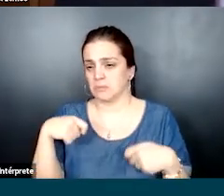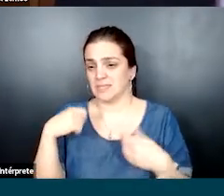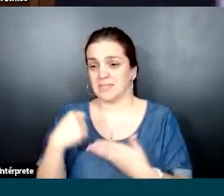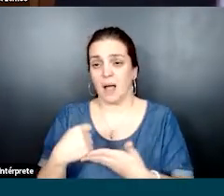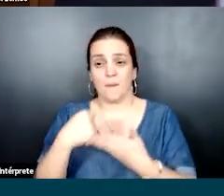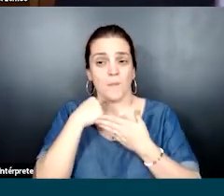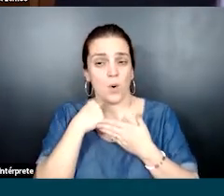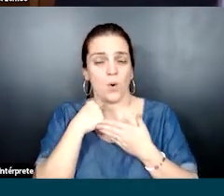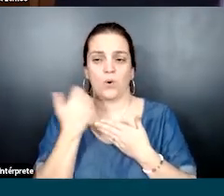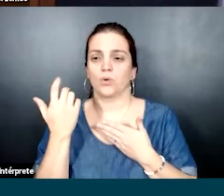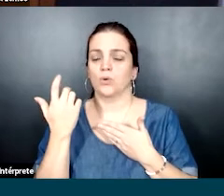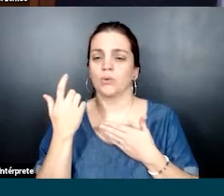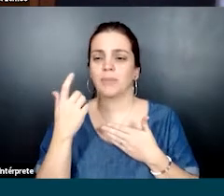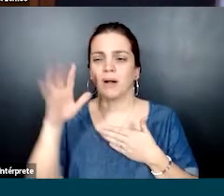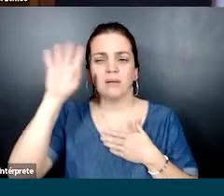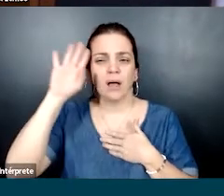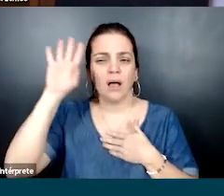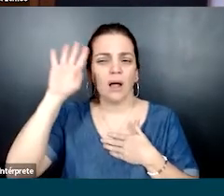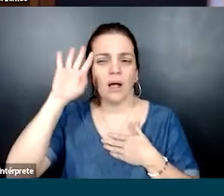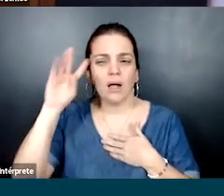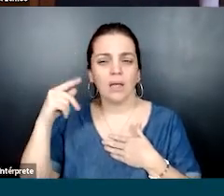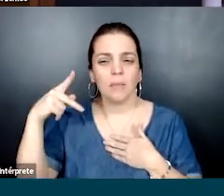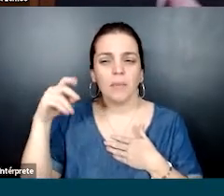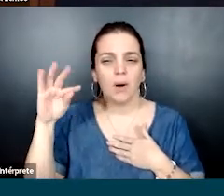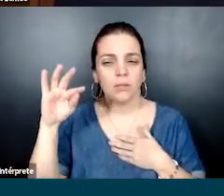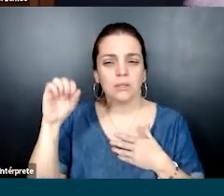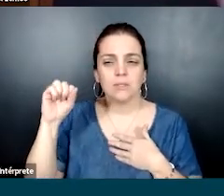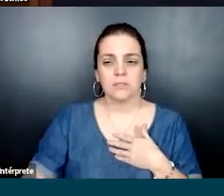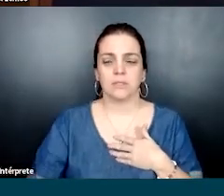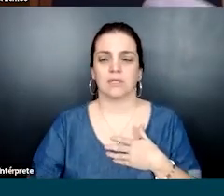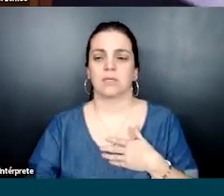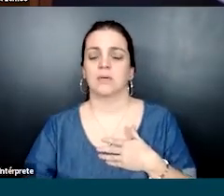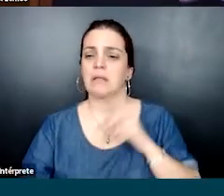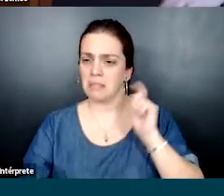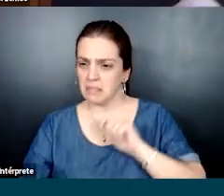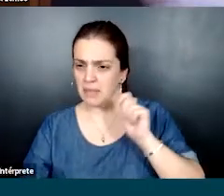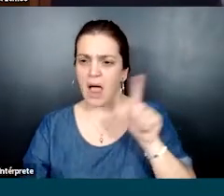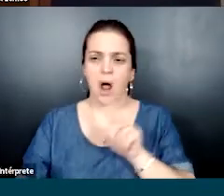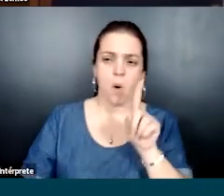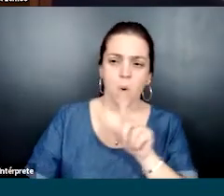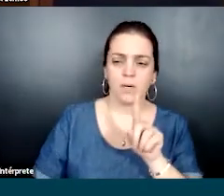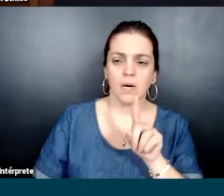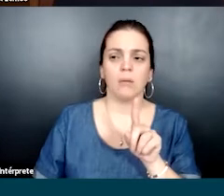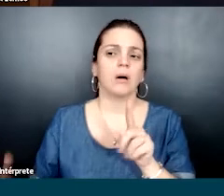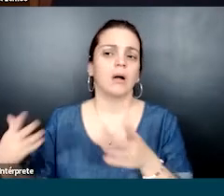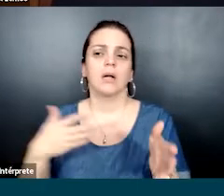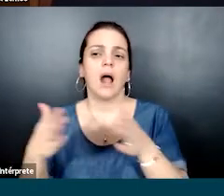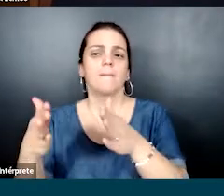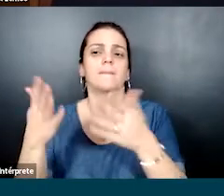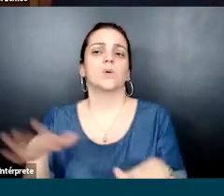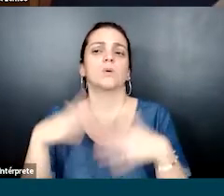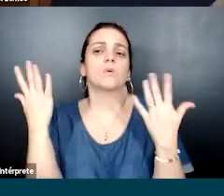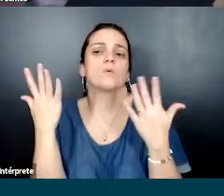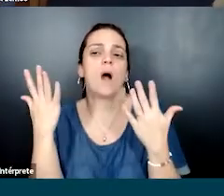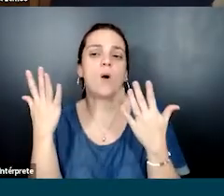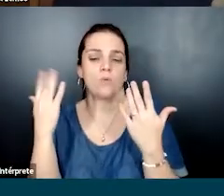muito de um apoio mesmo, sabe? Para a construção de hipóteses estruturadas e que sejam possíveis de serem validadas. Para que a gente